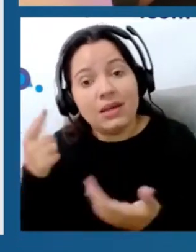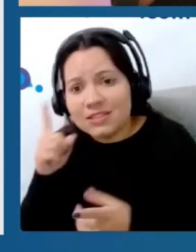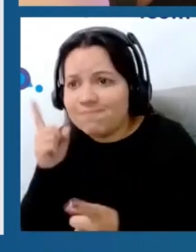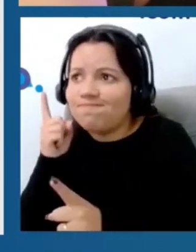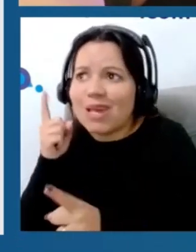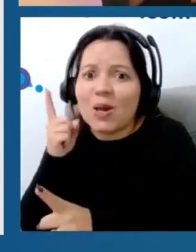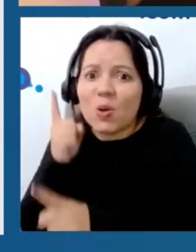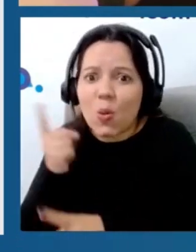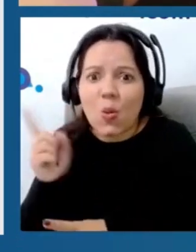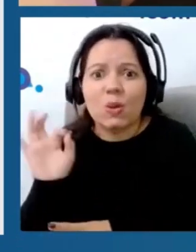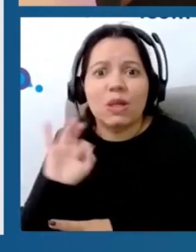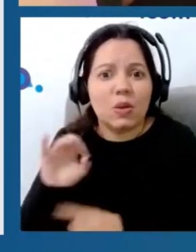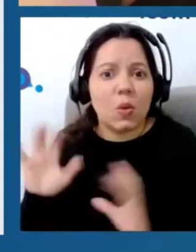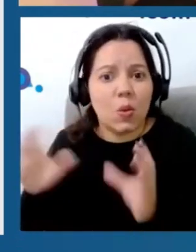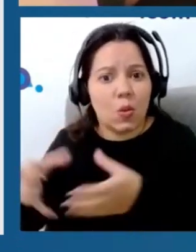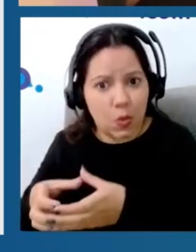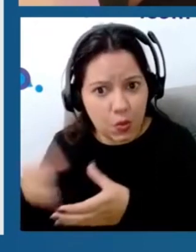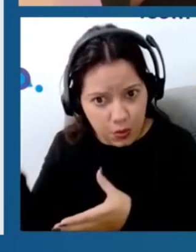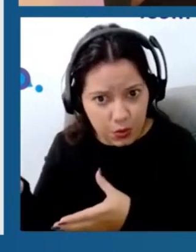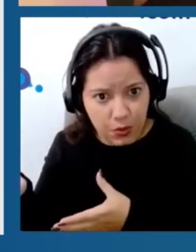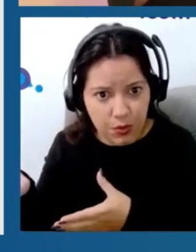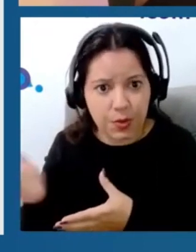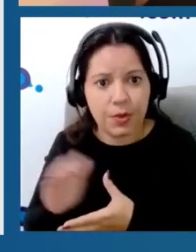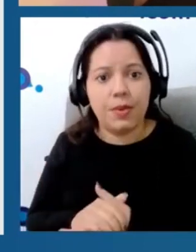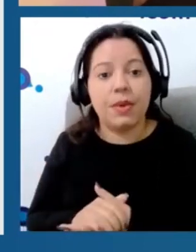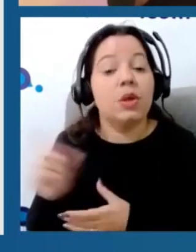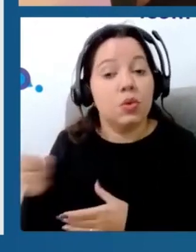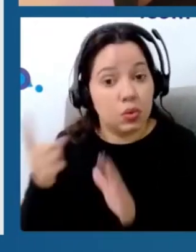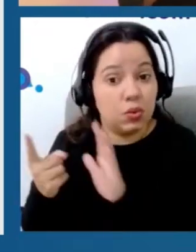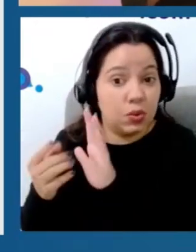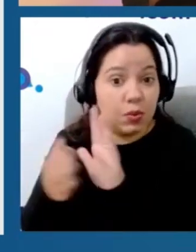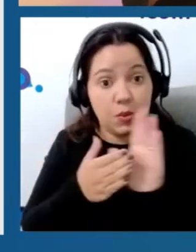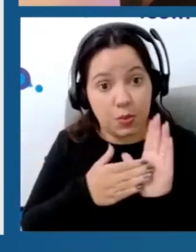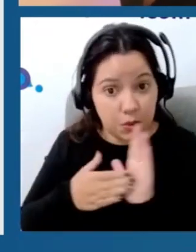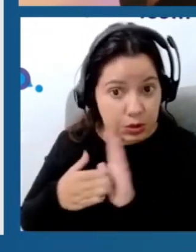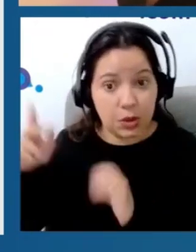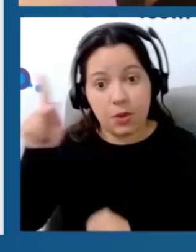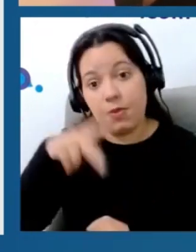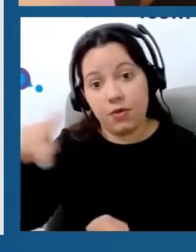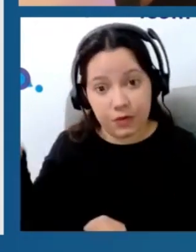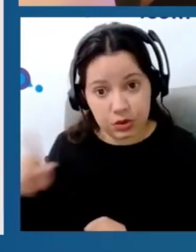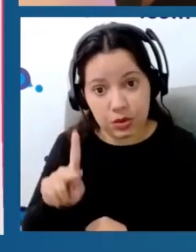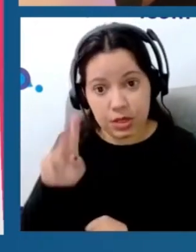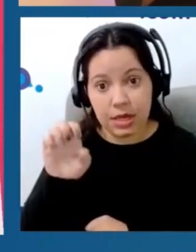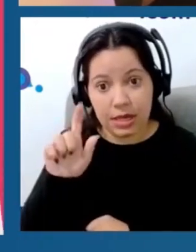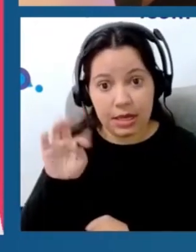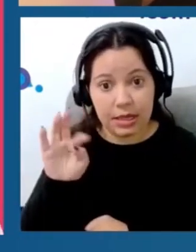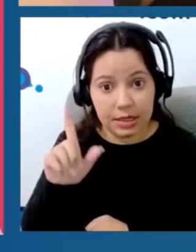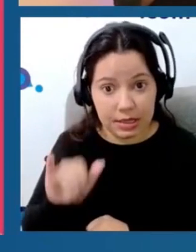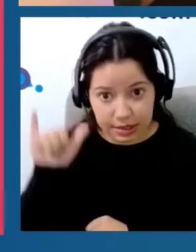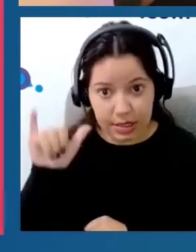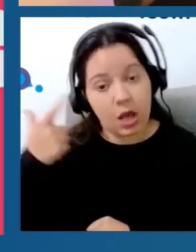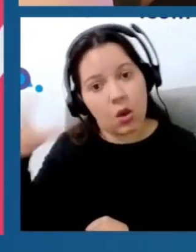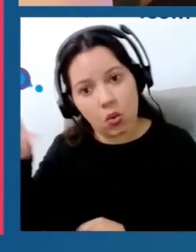populações específicas. Isso tem sido proposto pela professora Kathleen Sluka e outros pesquisadores